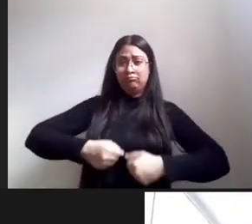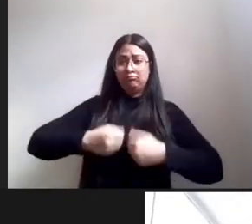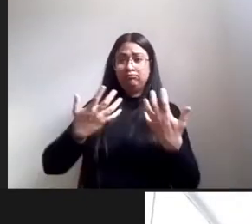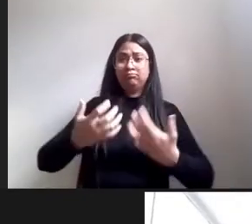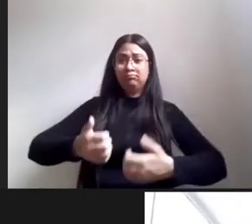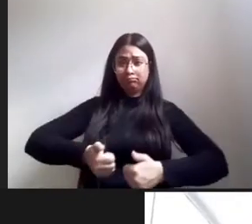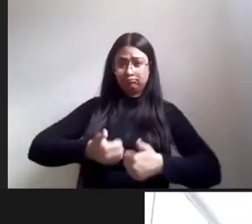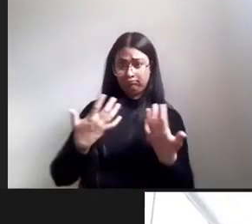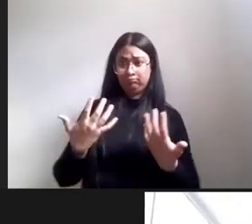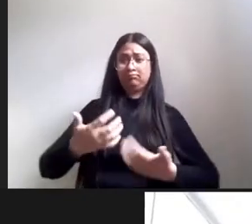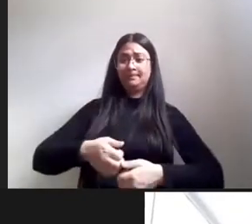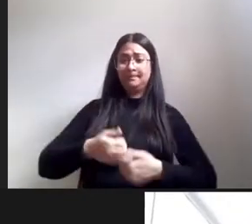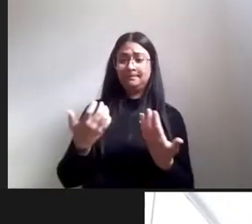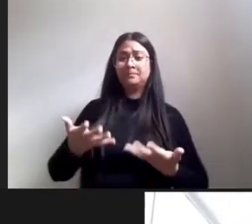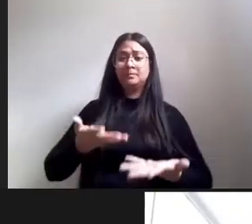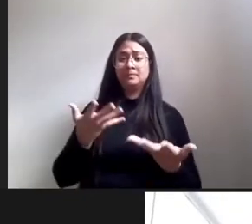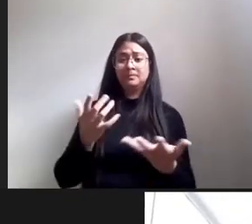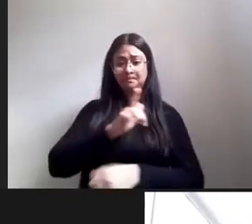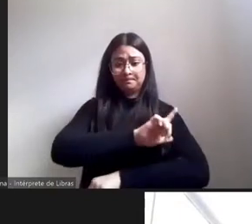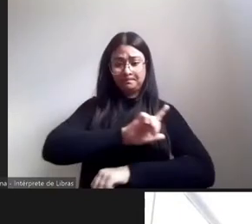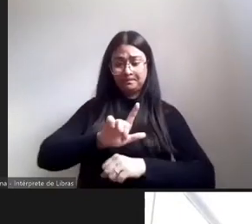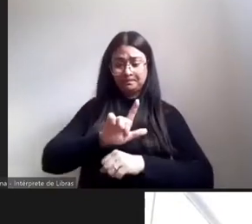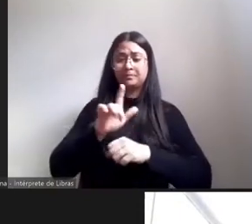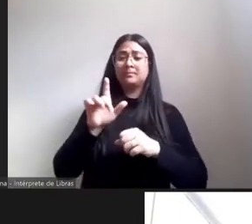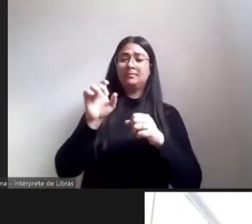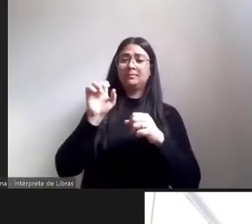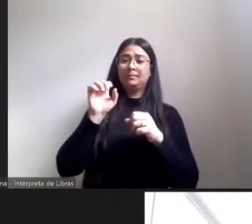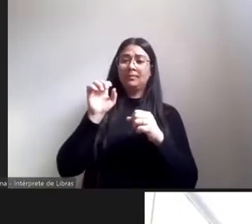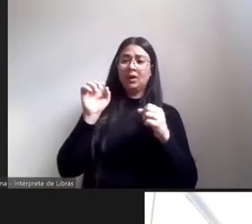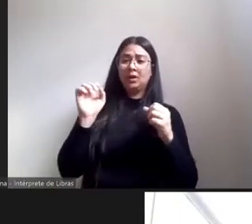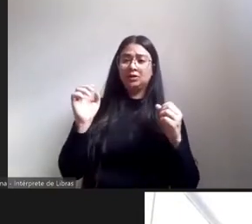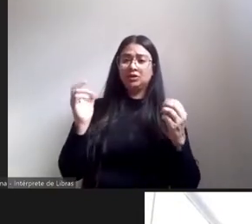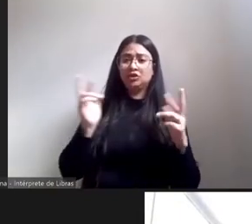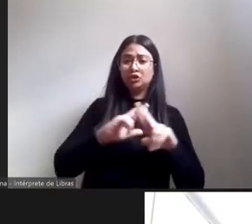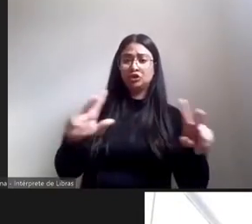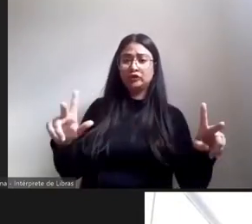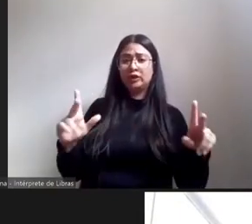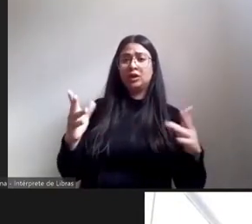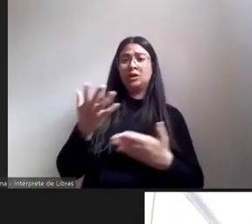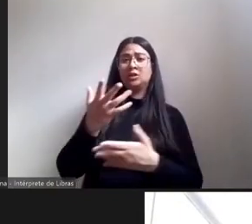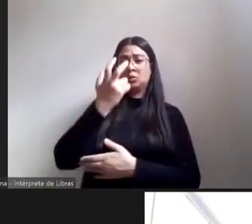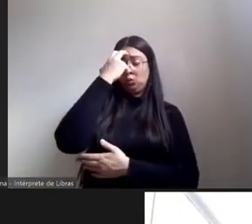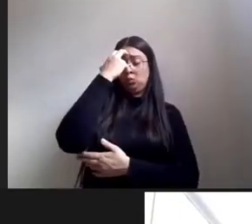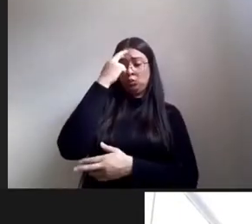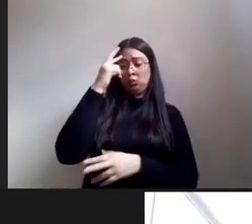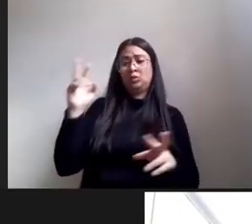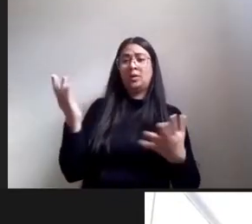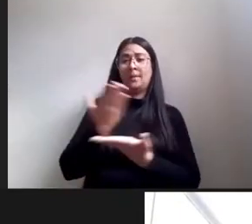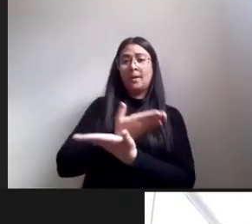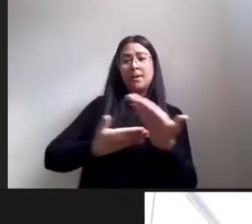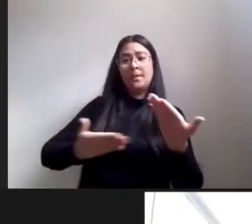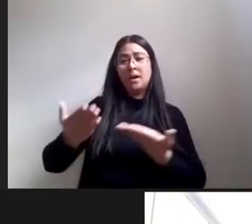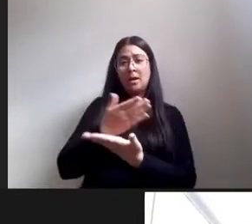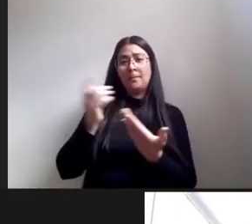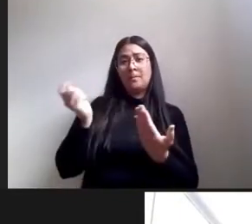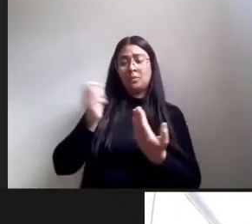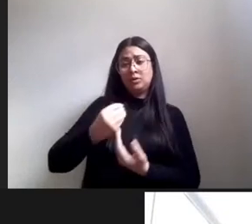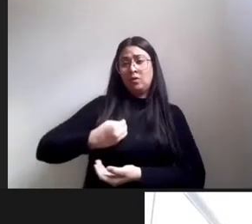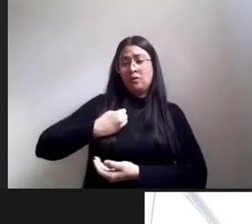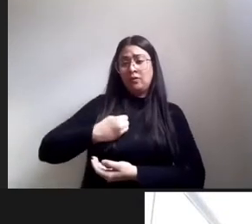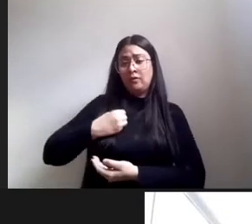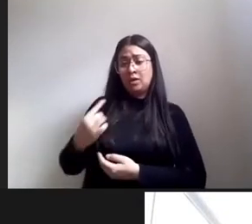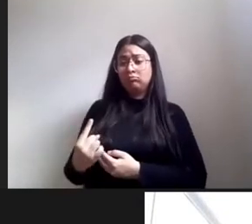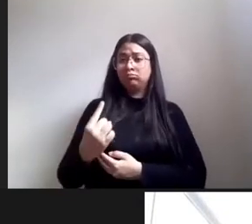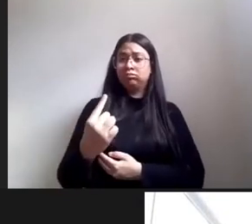fosse realmente um curso que faz parte e que possa estar presente com regularidade de